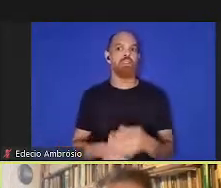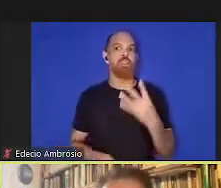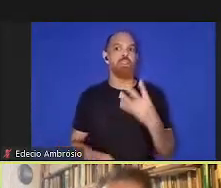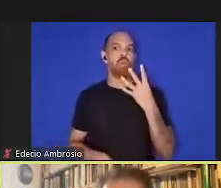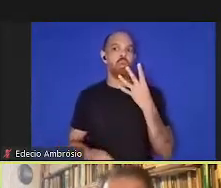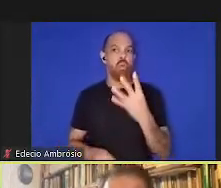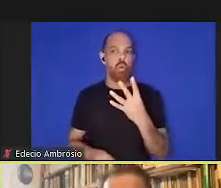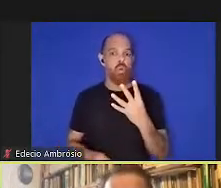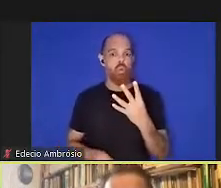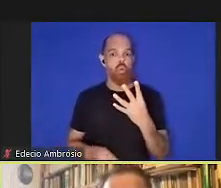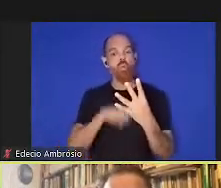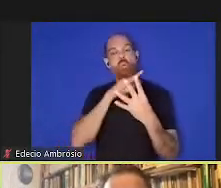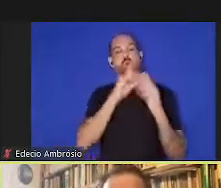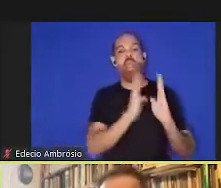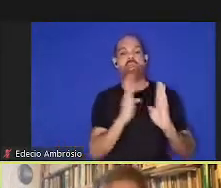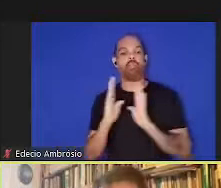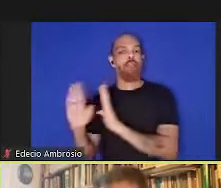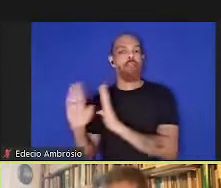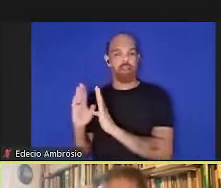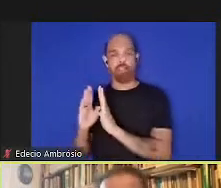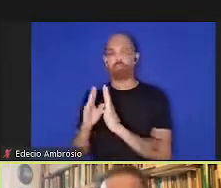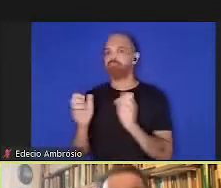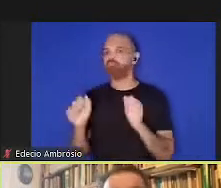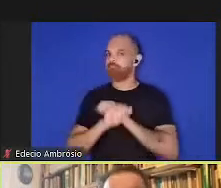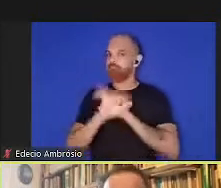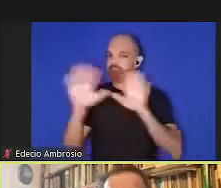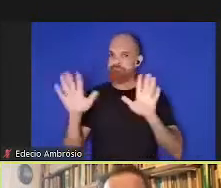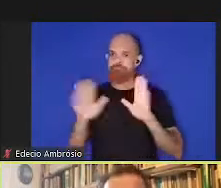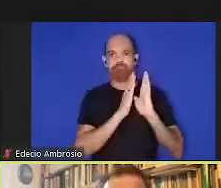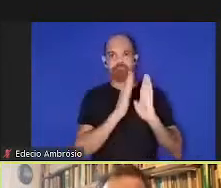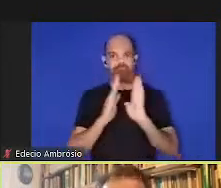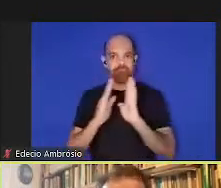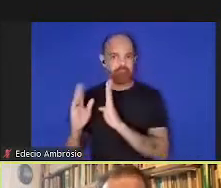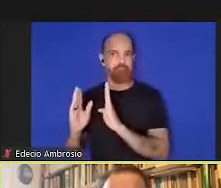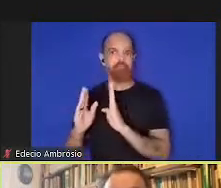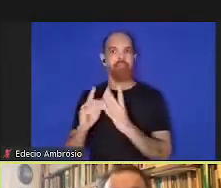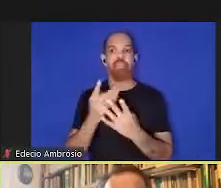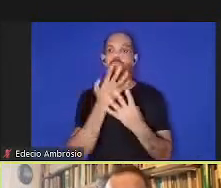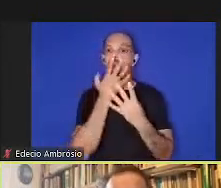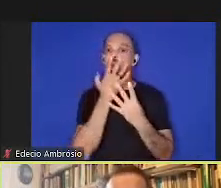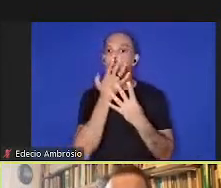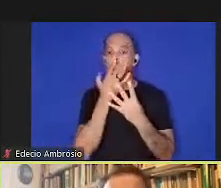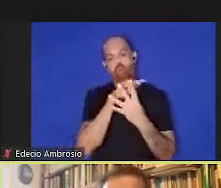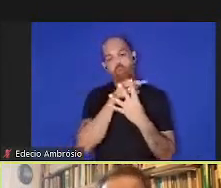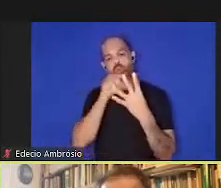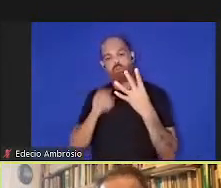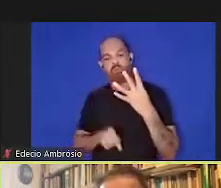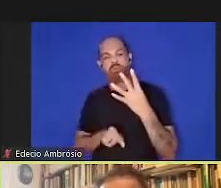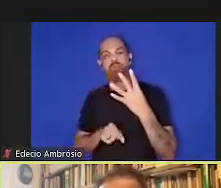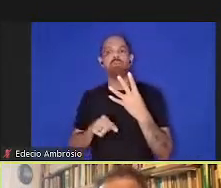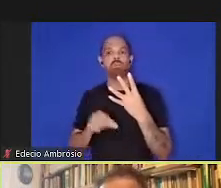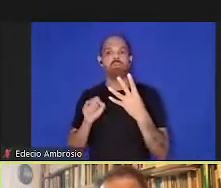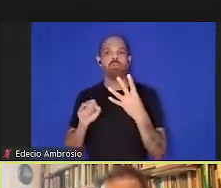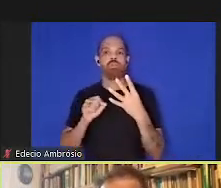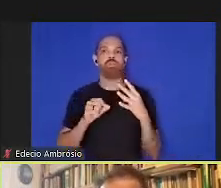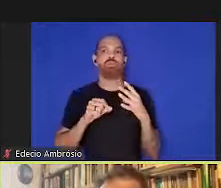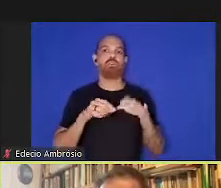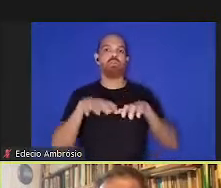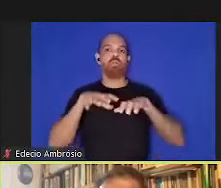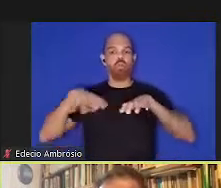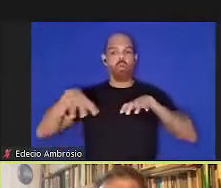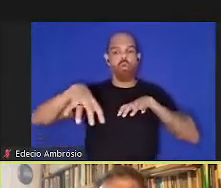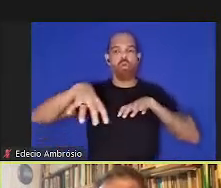claramente definidas, aqui nós podemos ver as cores, dividindo os continentes,